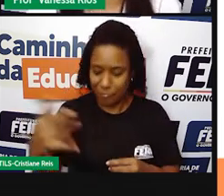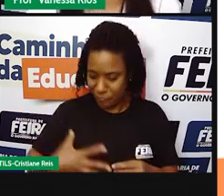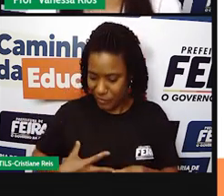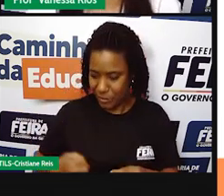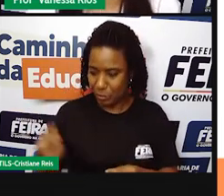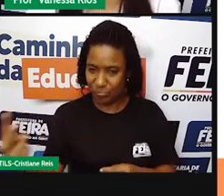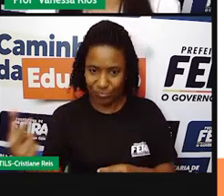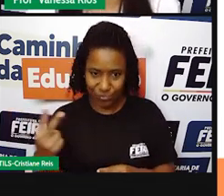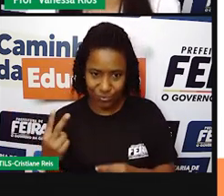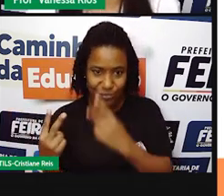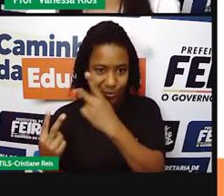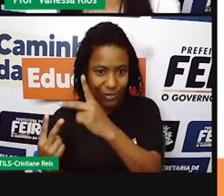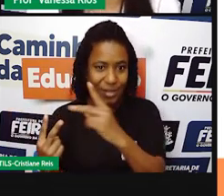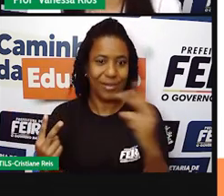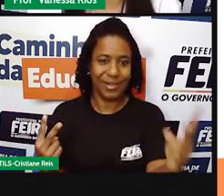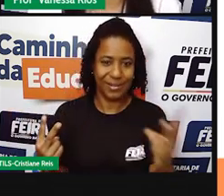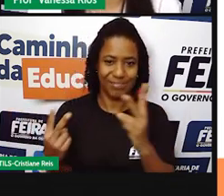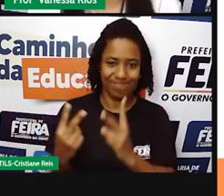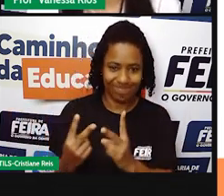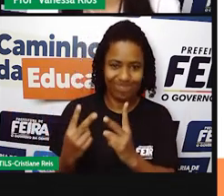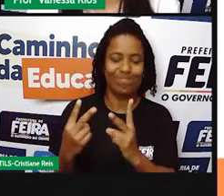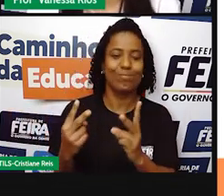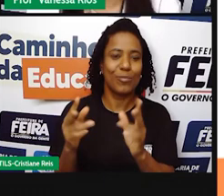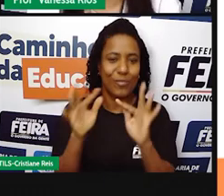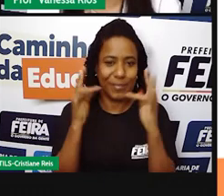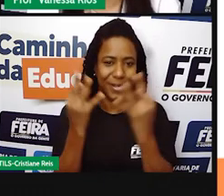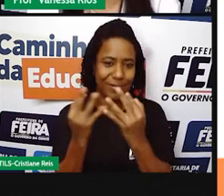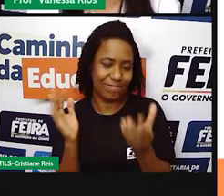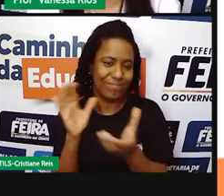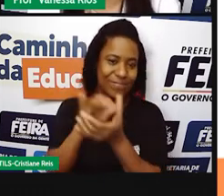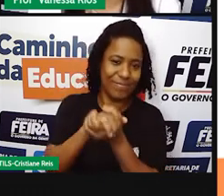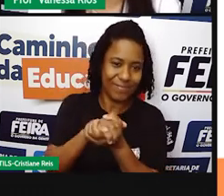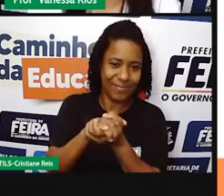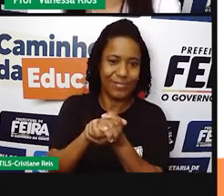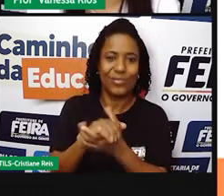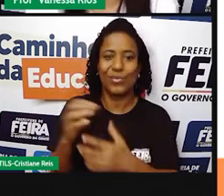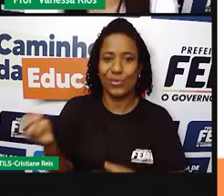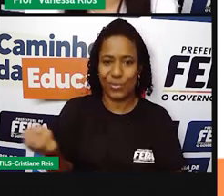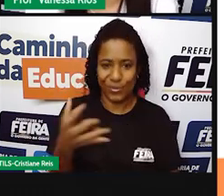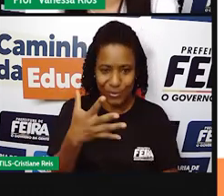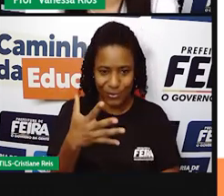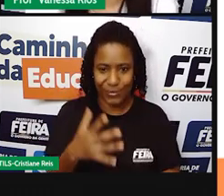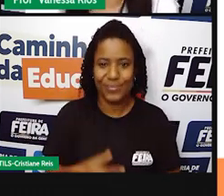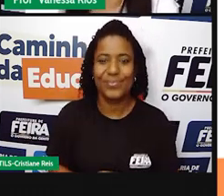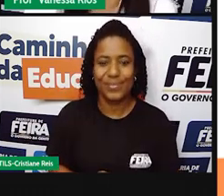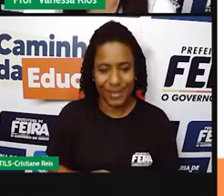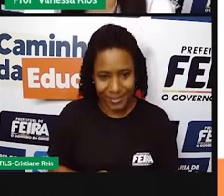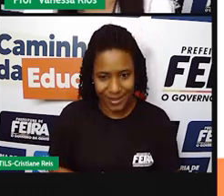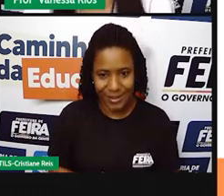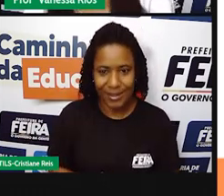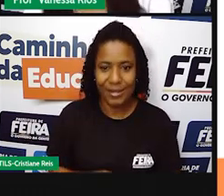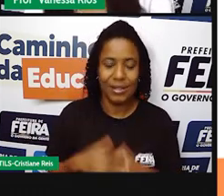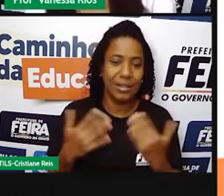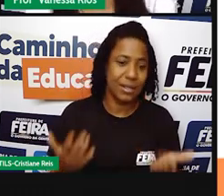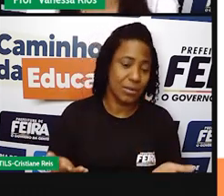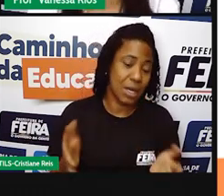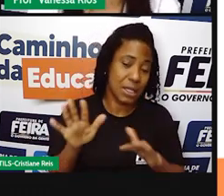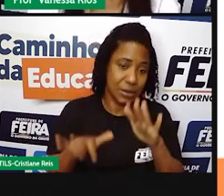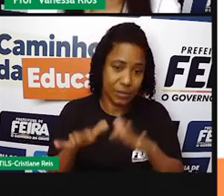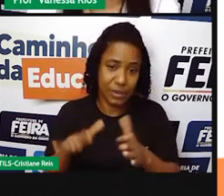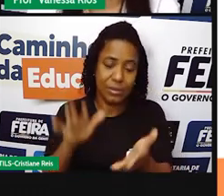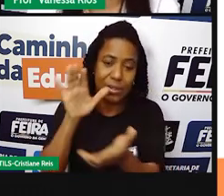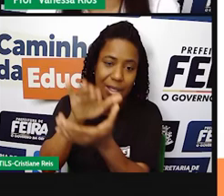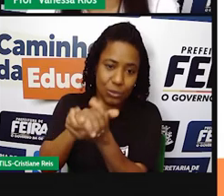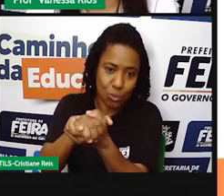Dependendo aí se os cônjuges de agora, os cônjuges atuais possam filhos ou